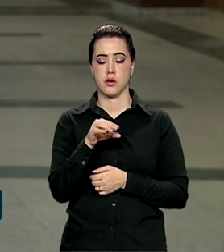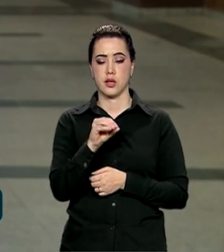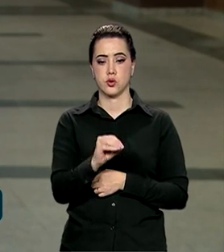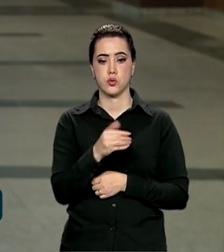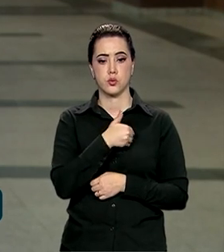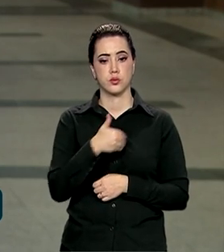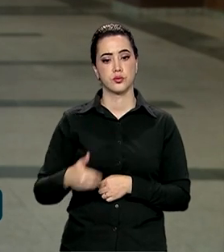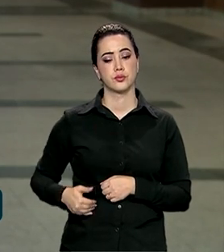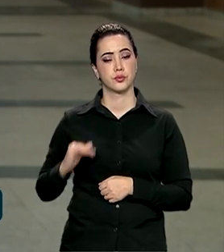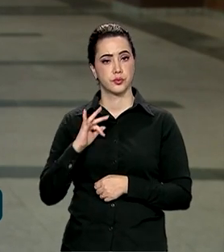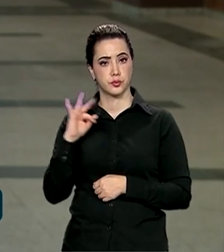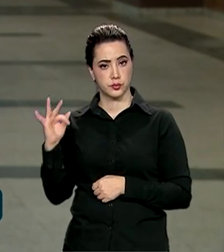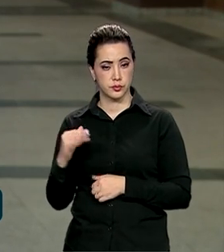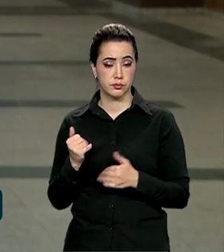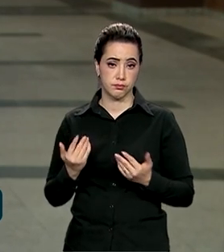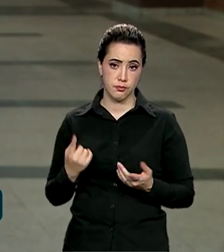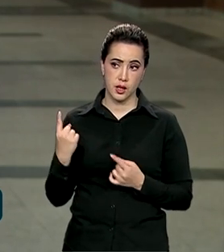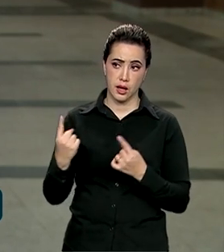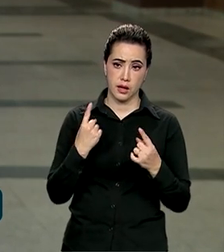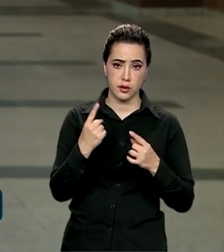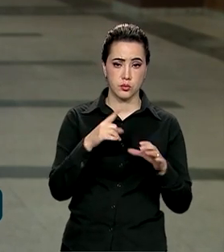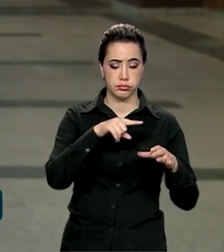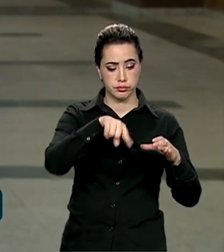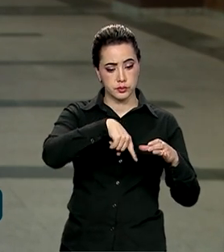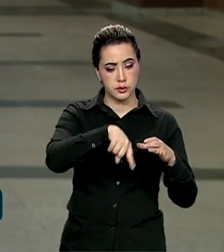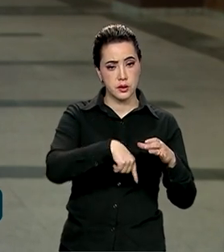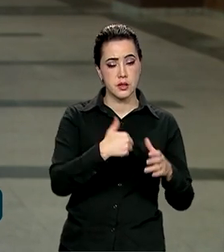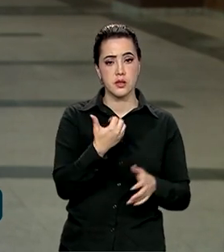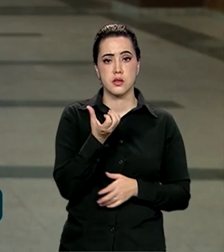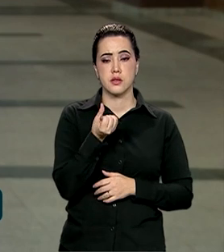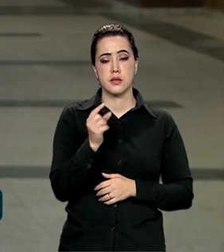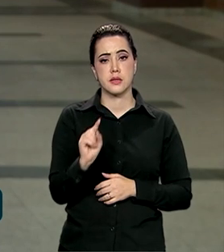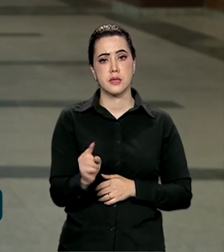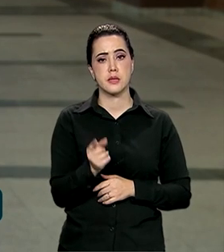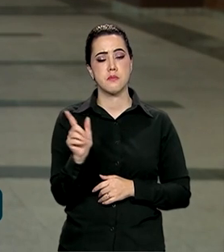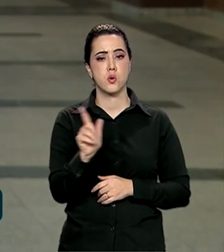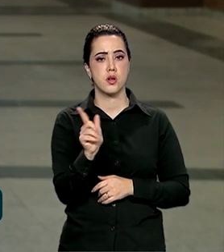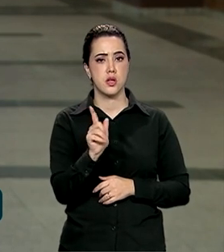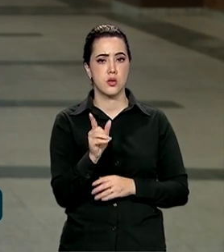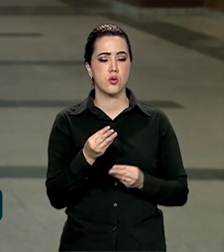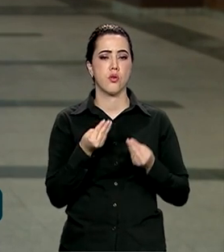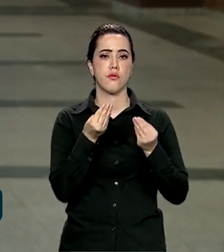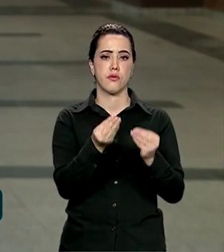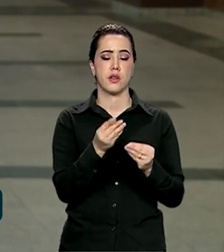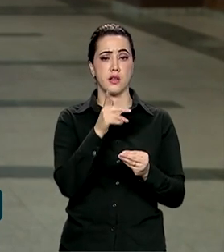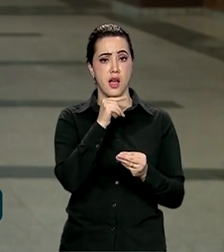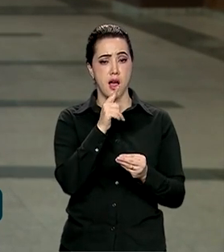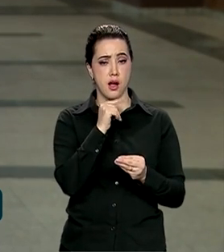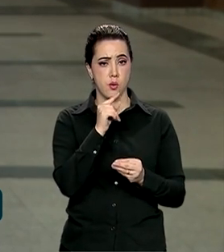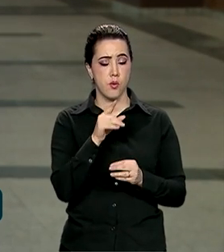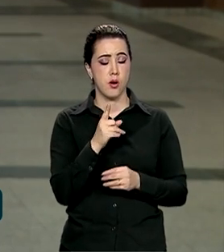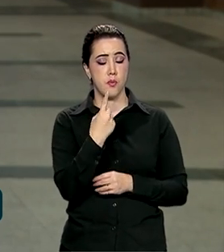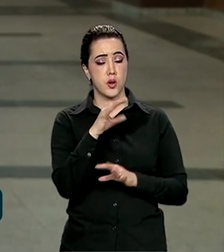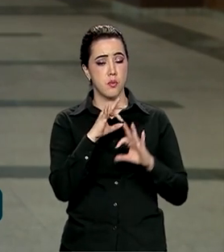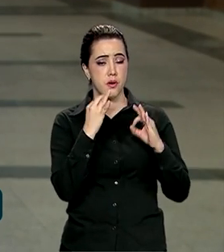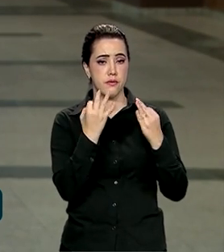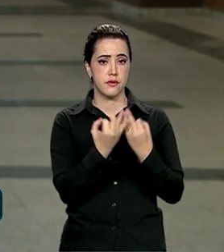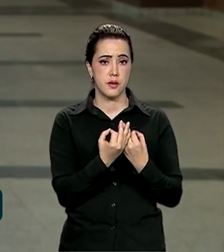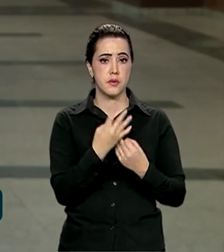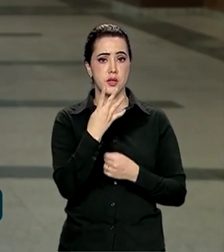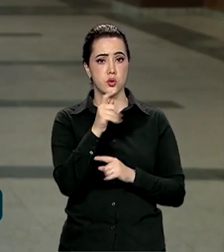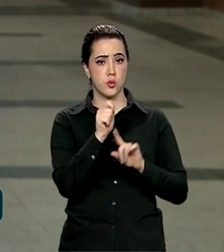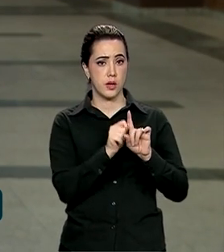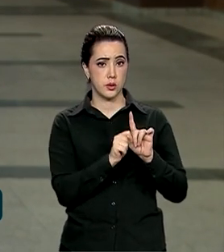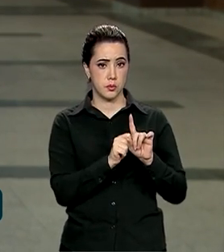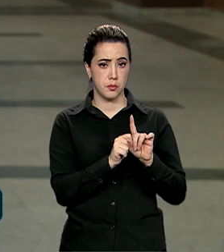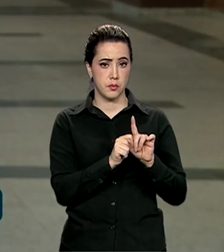do Governo Federal. Cada cisterna de 16 mil litros atende uma família de 4 pessoas por 6 meses.